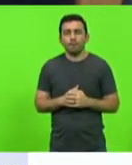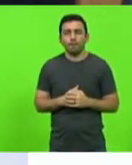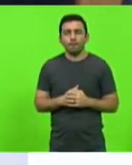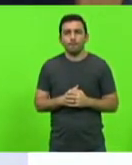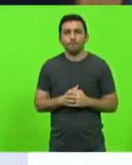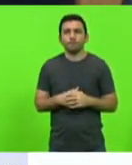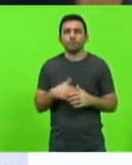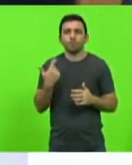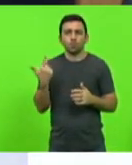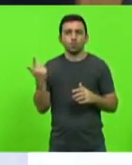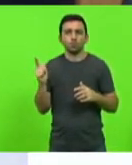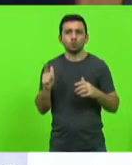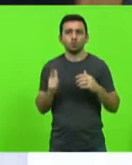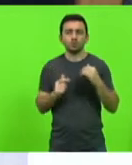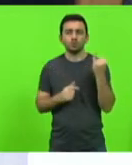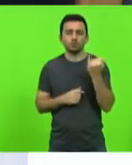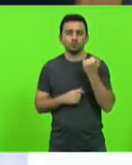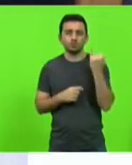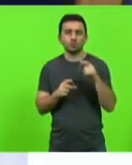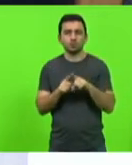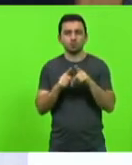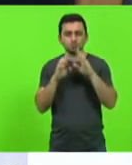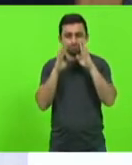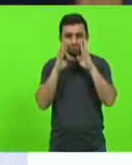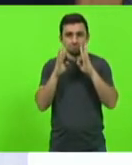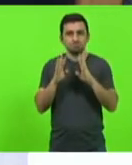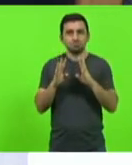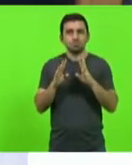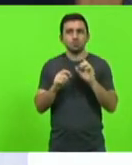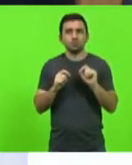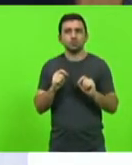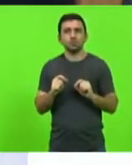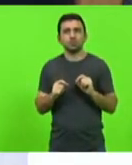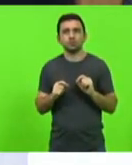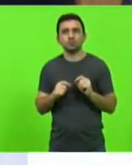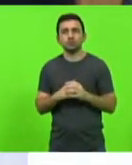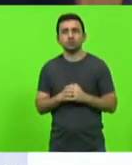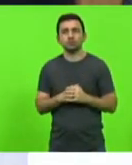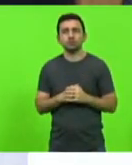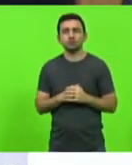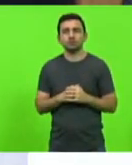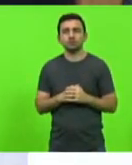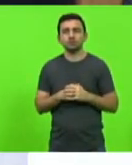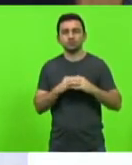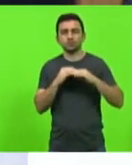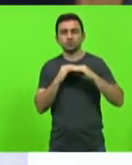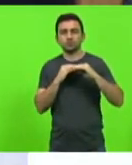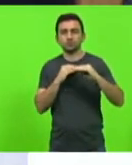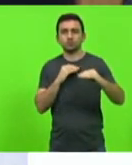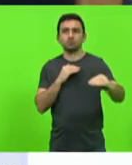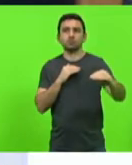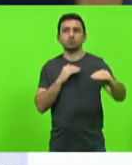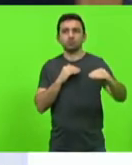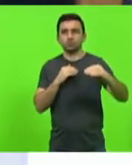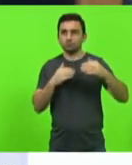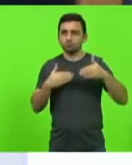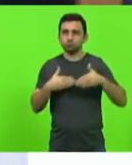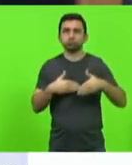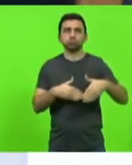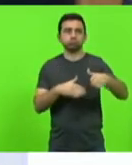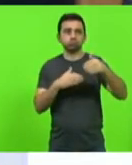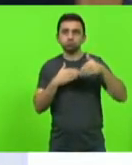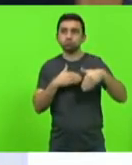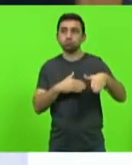coronel, o que me chama muita atenção é que, em longas retas, longas retas, a